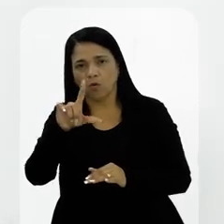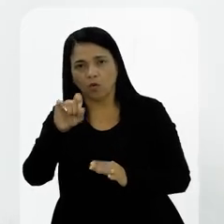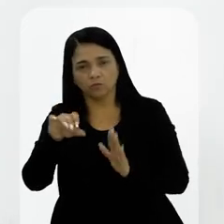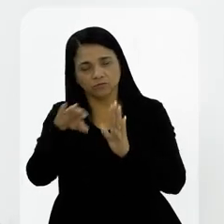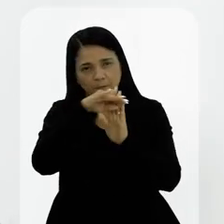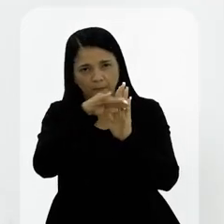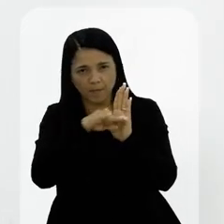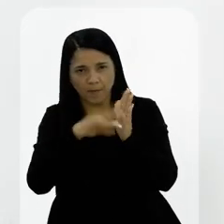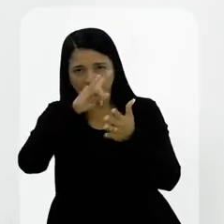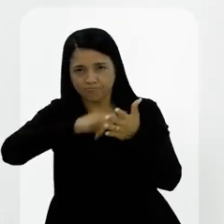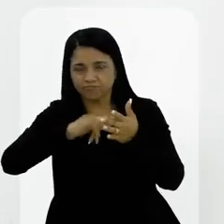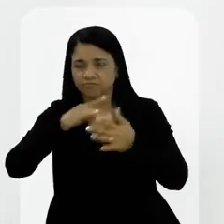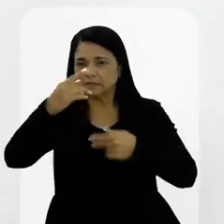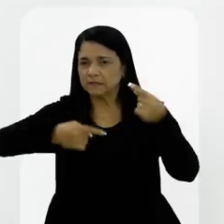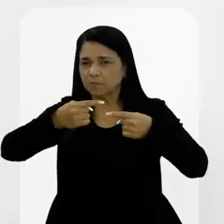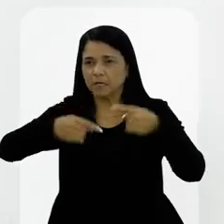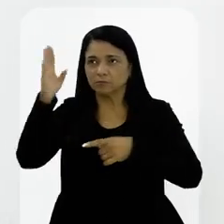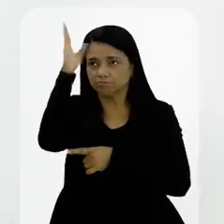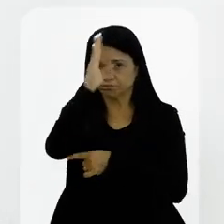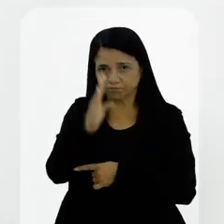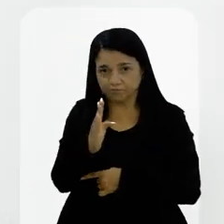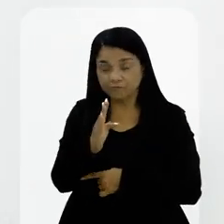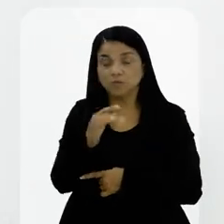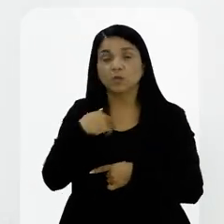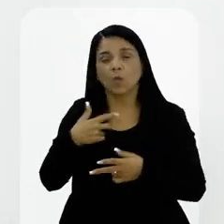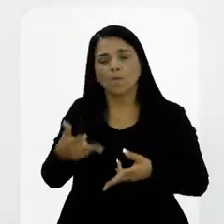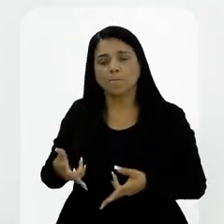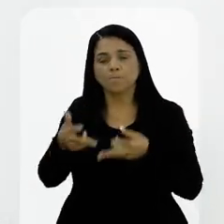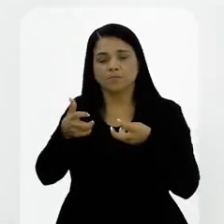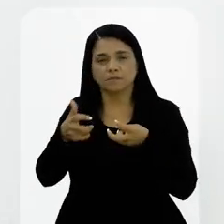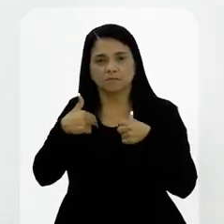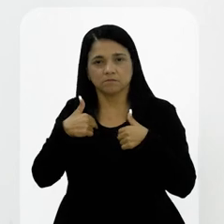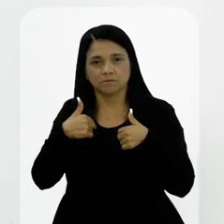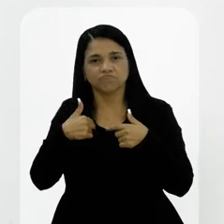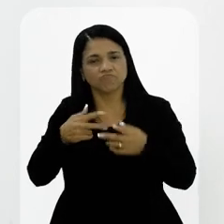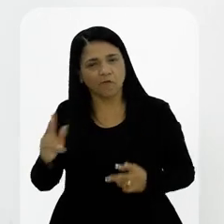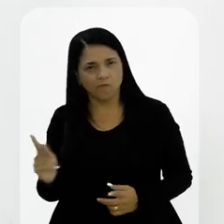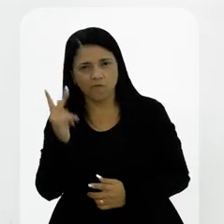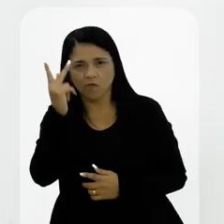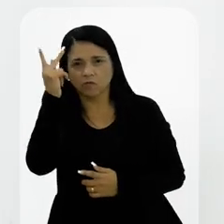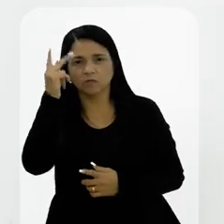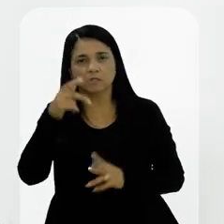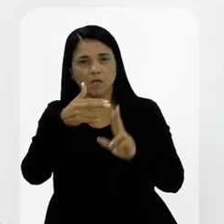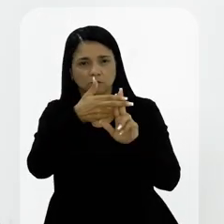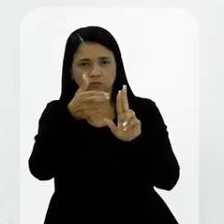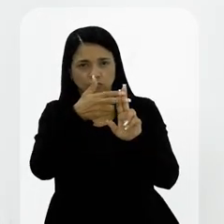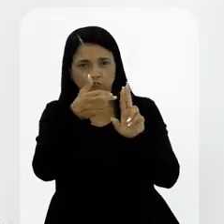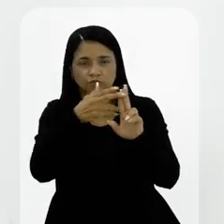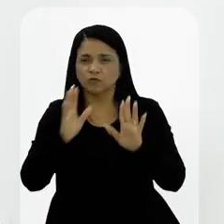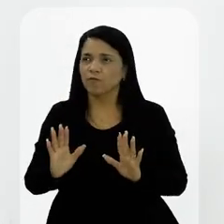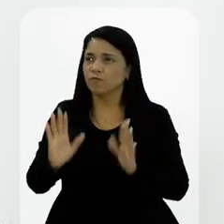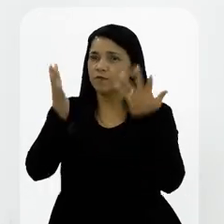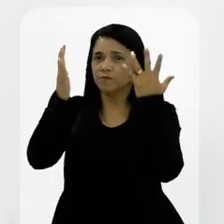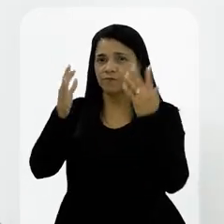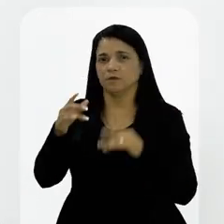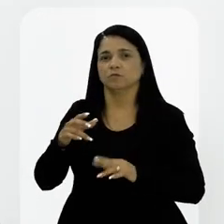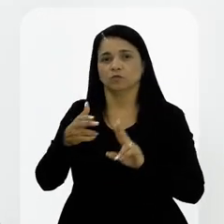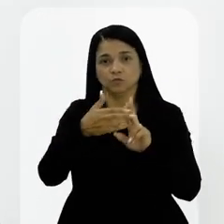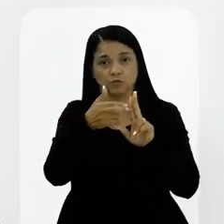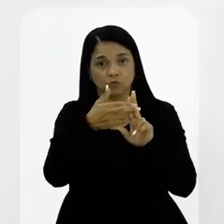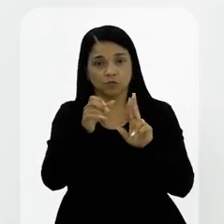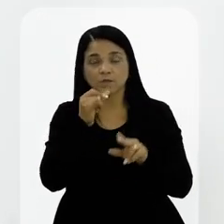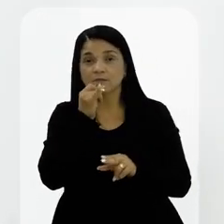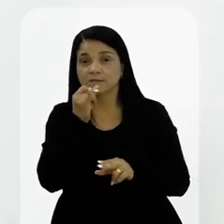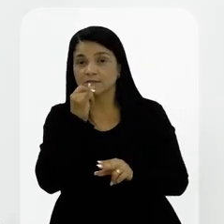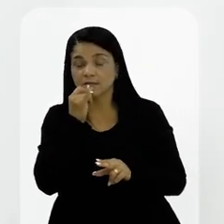com um grande debate nacional seria muito importante. O que eu vejo, e eu quero sempre valorizar o SUS e viva